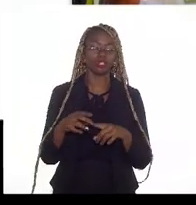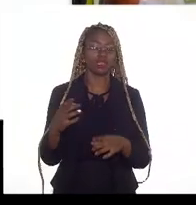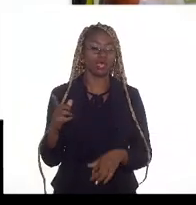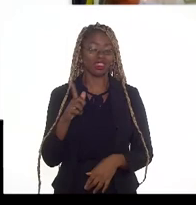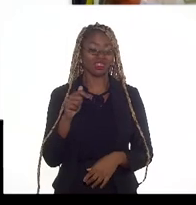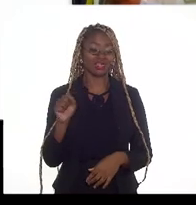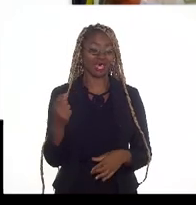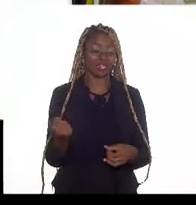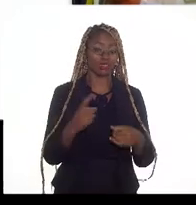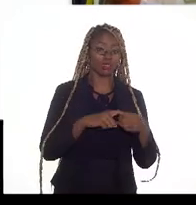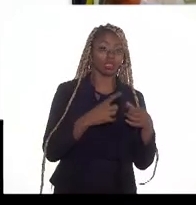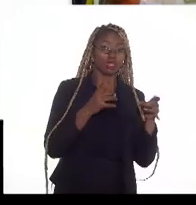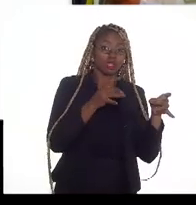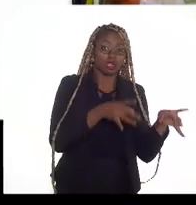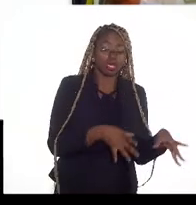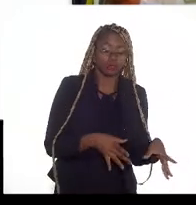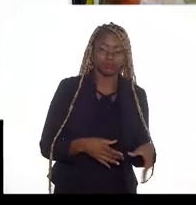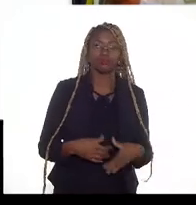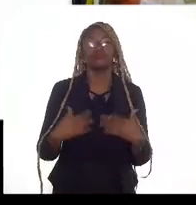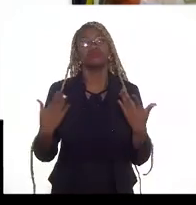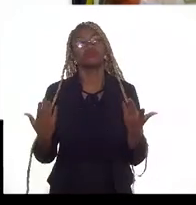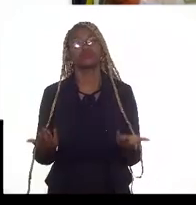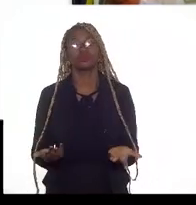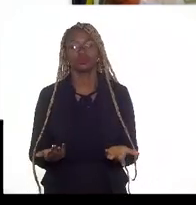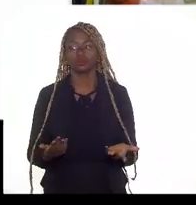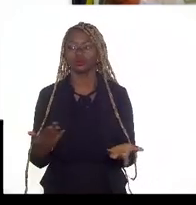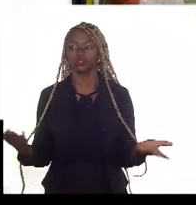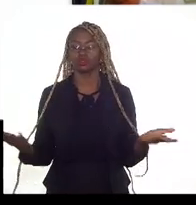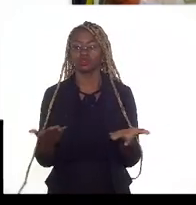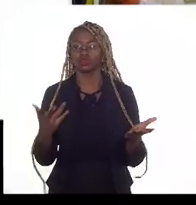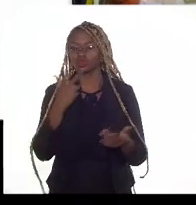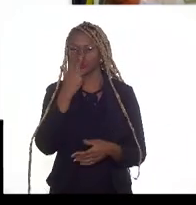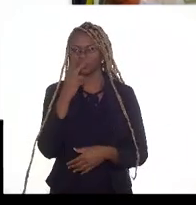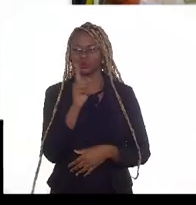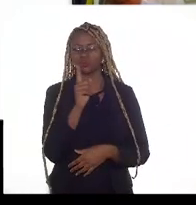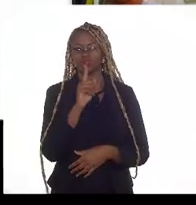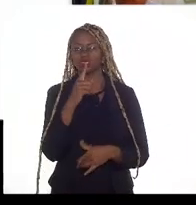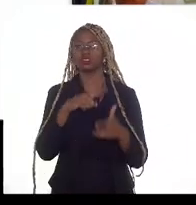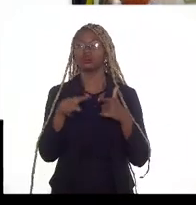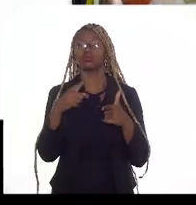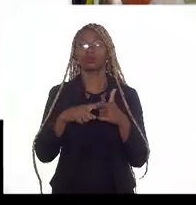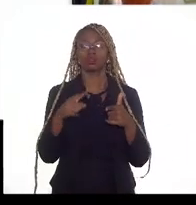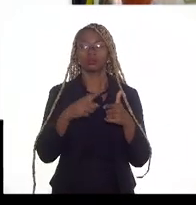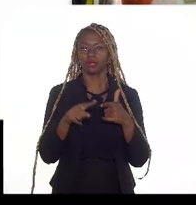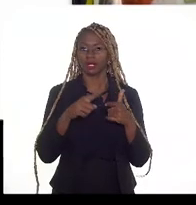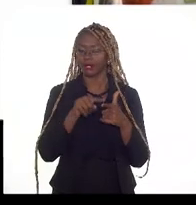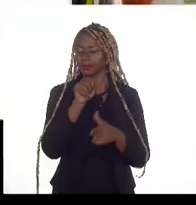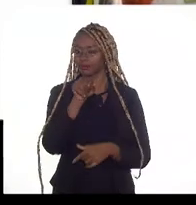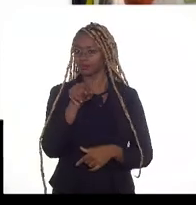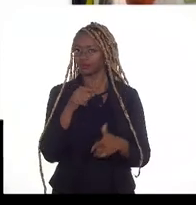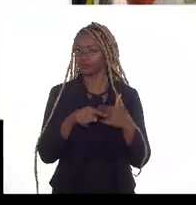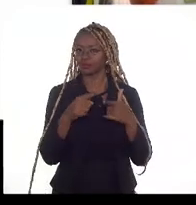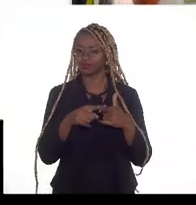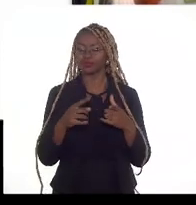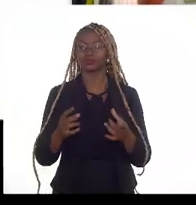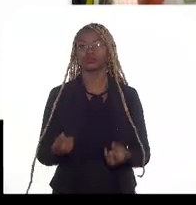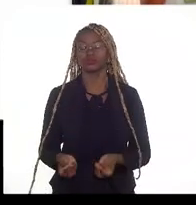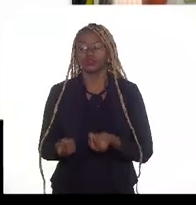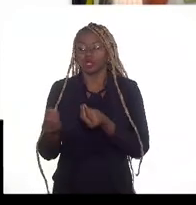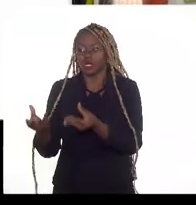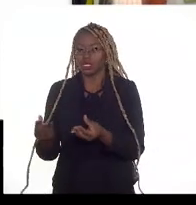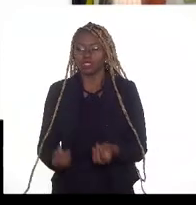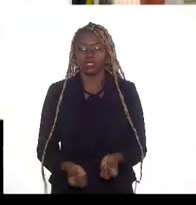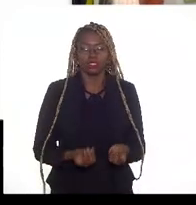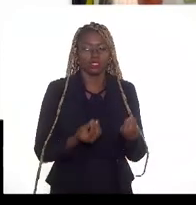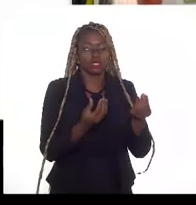Então, hoje, não aparenta que seja um problema de oferta ou de